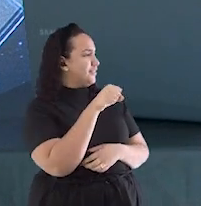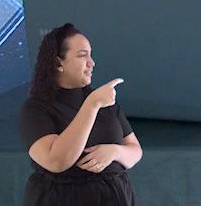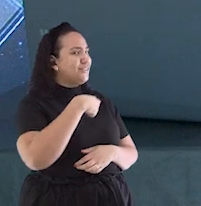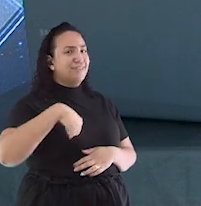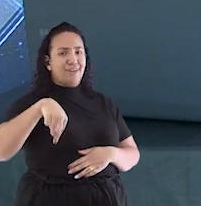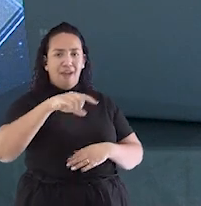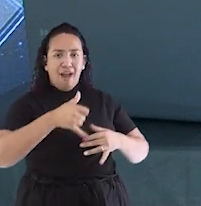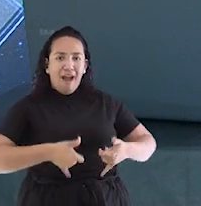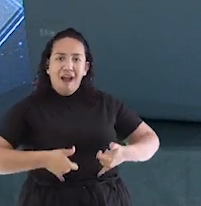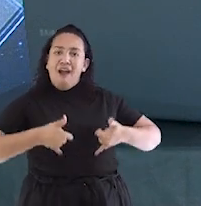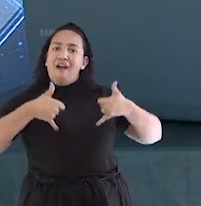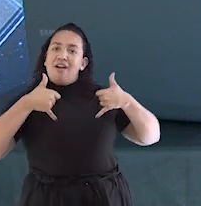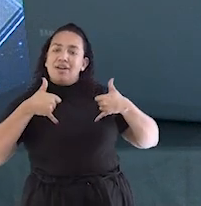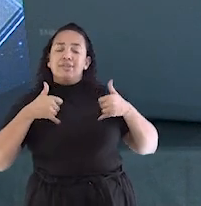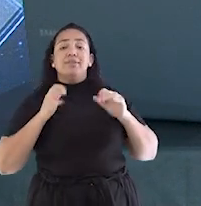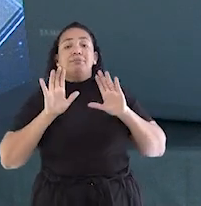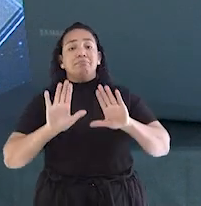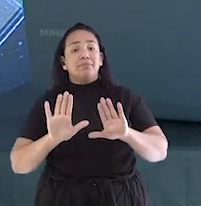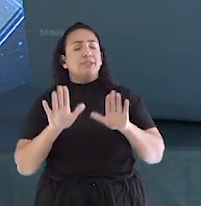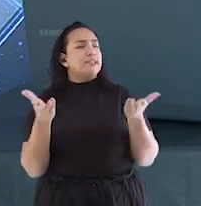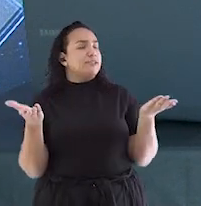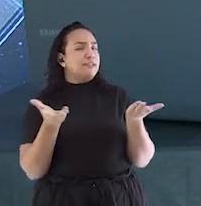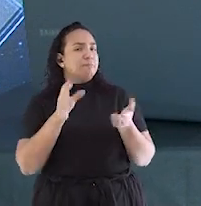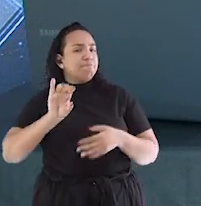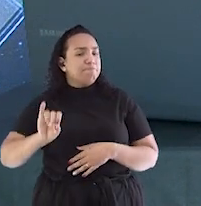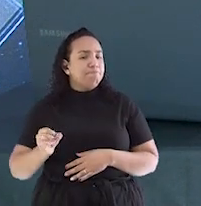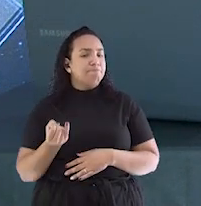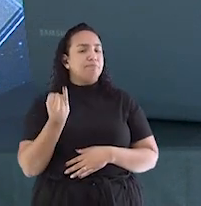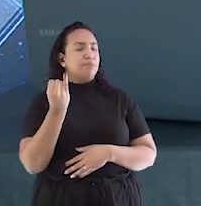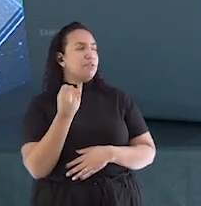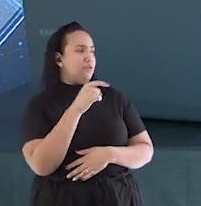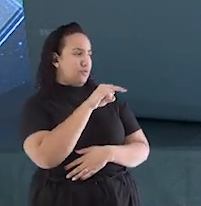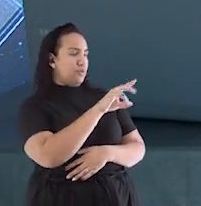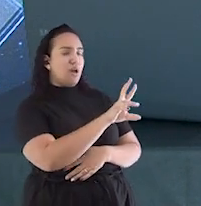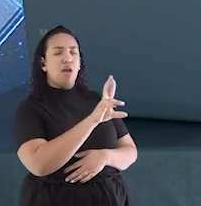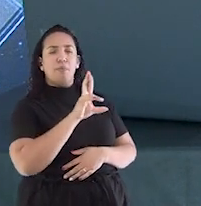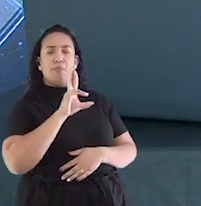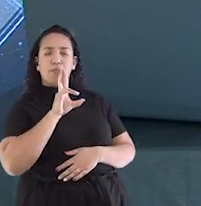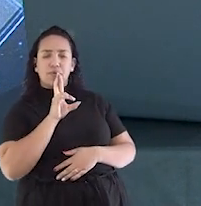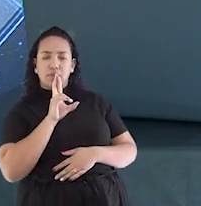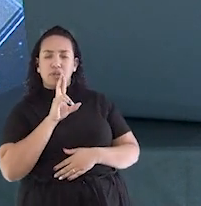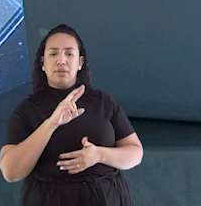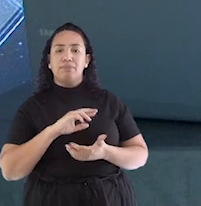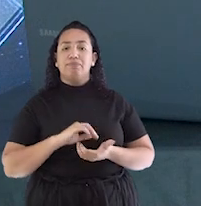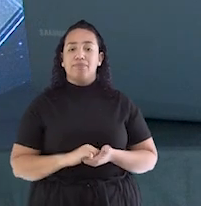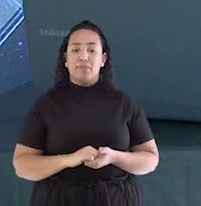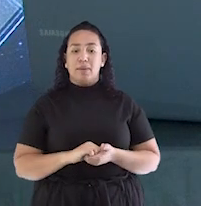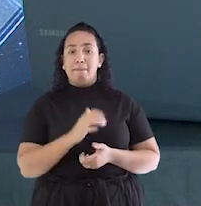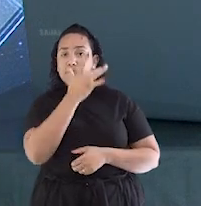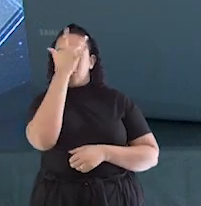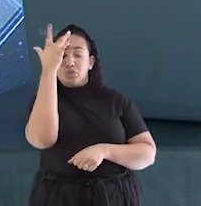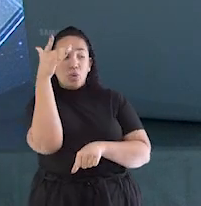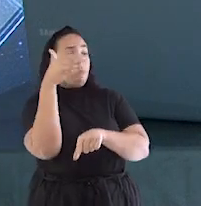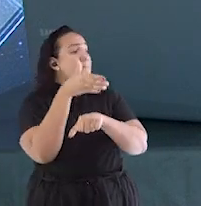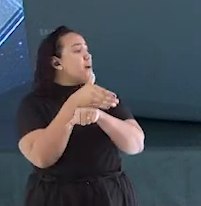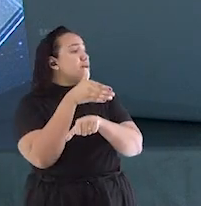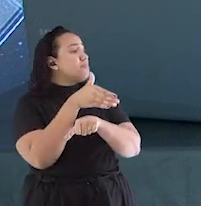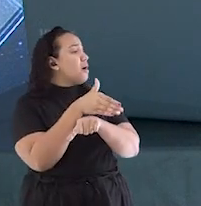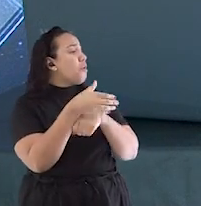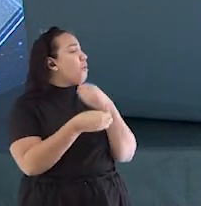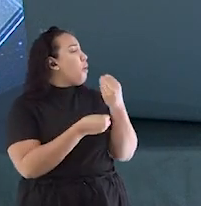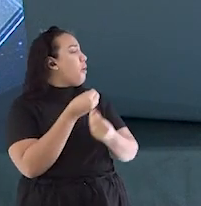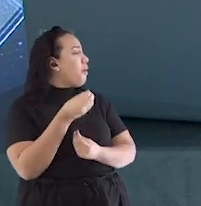Mas, Thay, aproveitando aqui a situação, responde uma perguntinha Afinal, quem pode participar dessa competição?